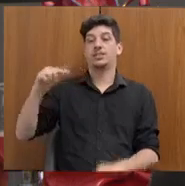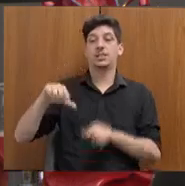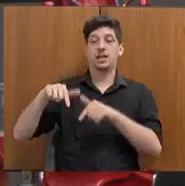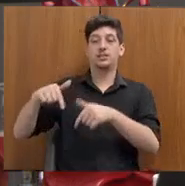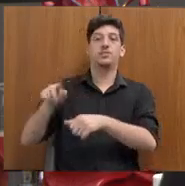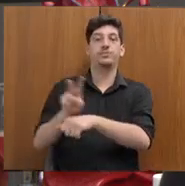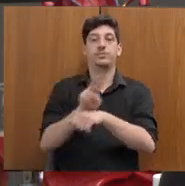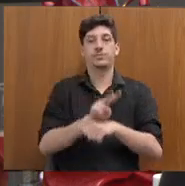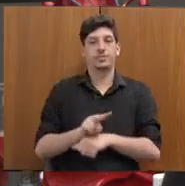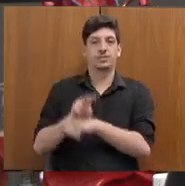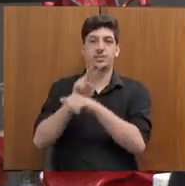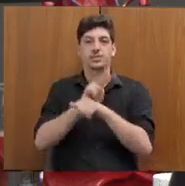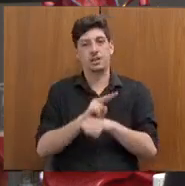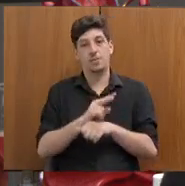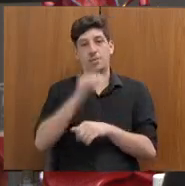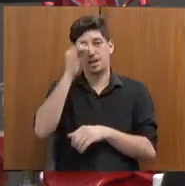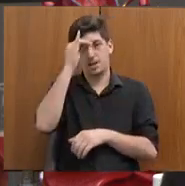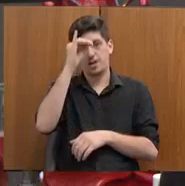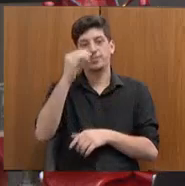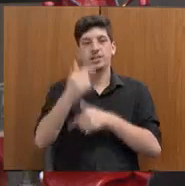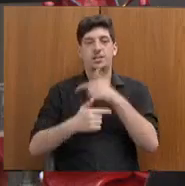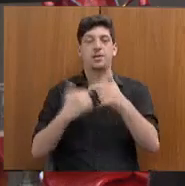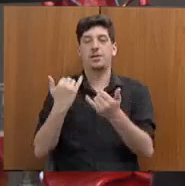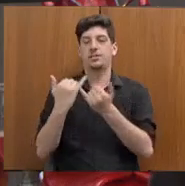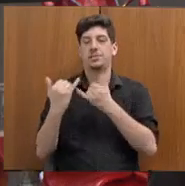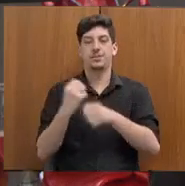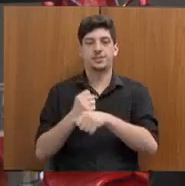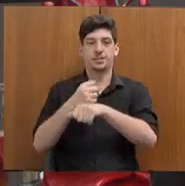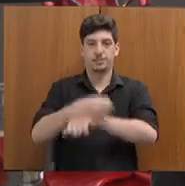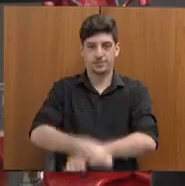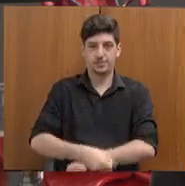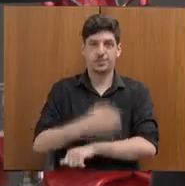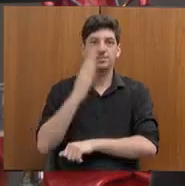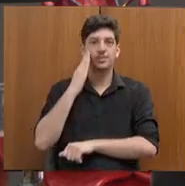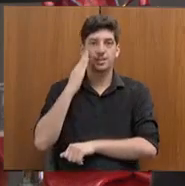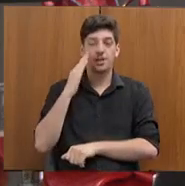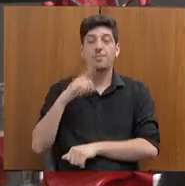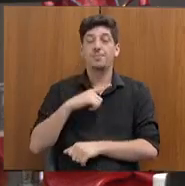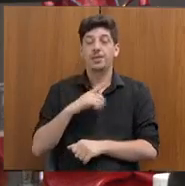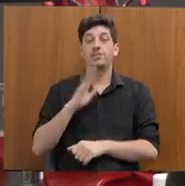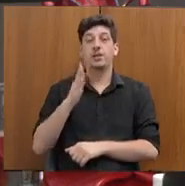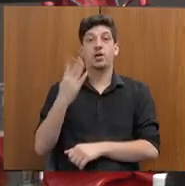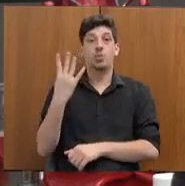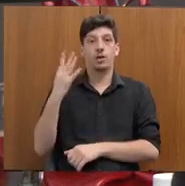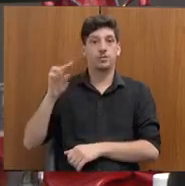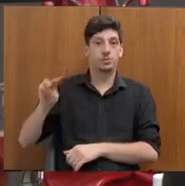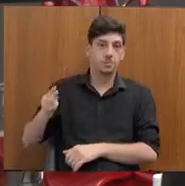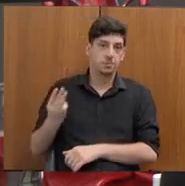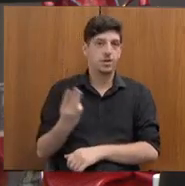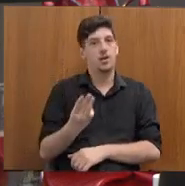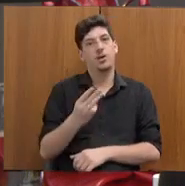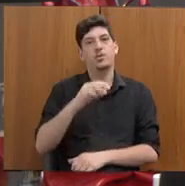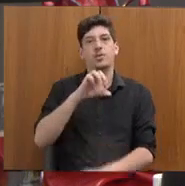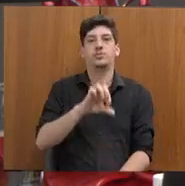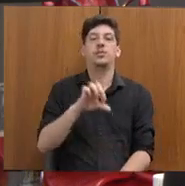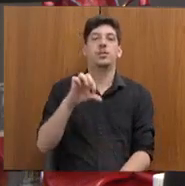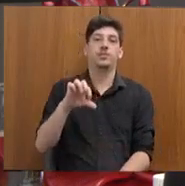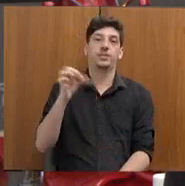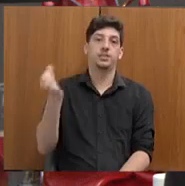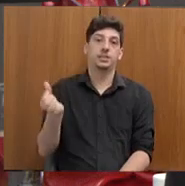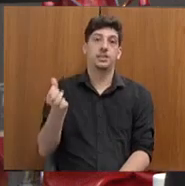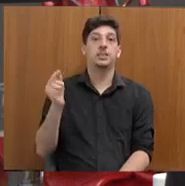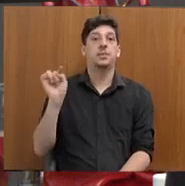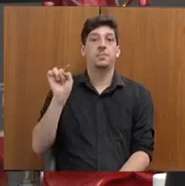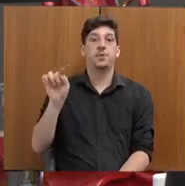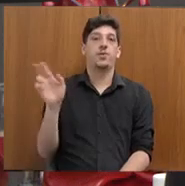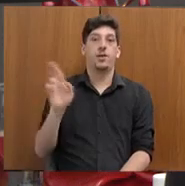ao trabalho escravo, análogo à escravidão. Foram gerados R$.996.000 em verbas salariais